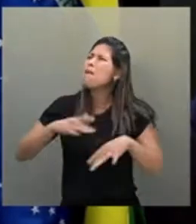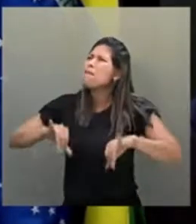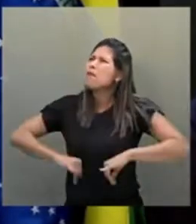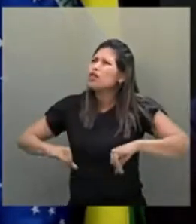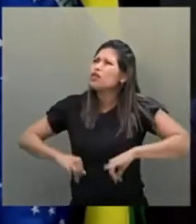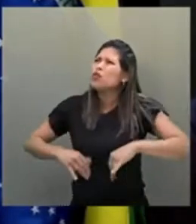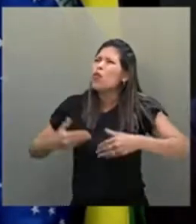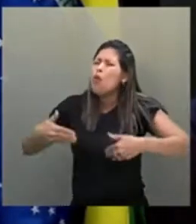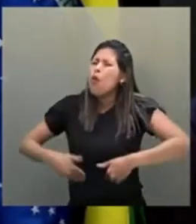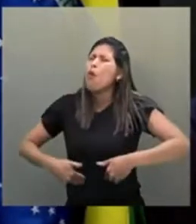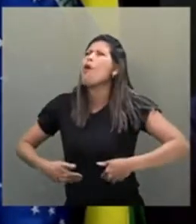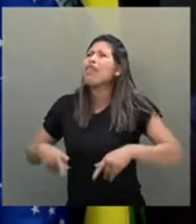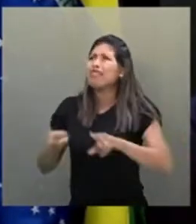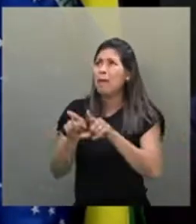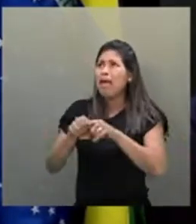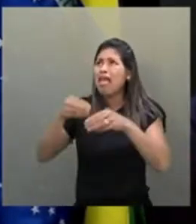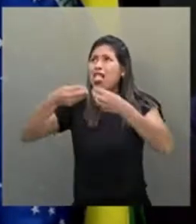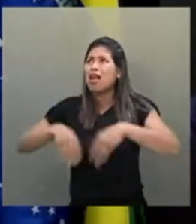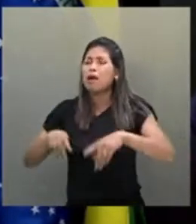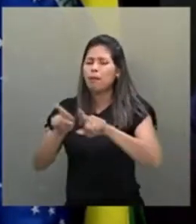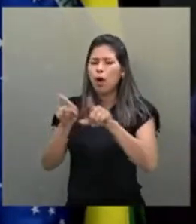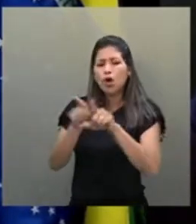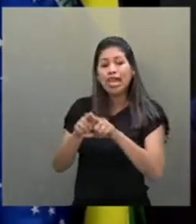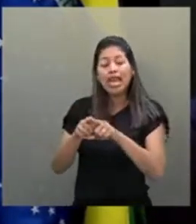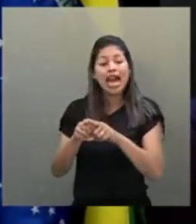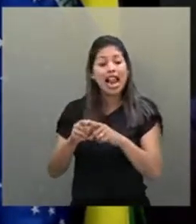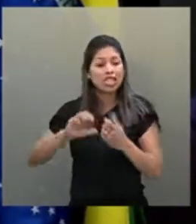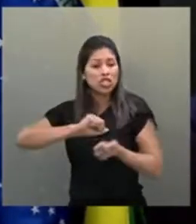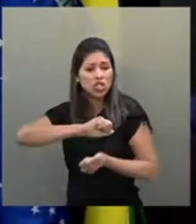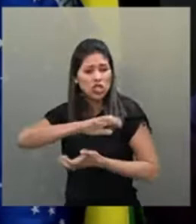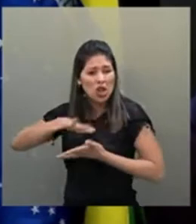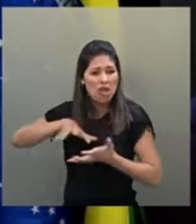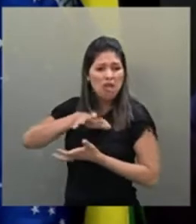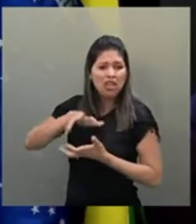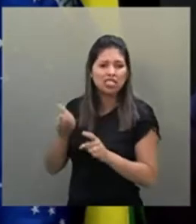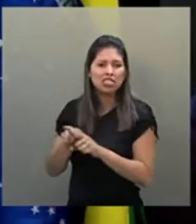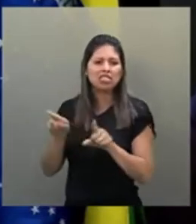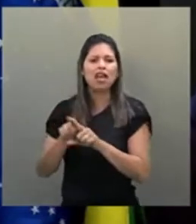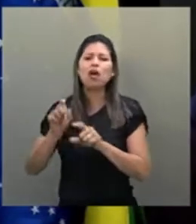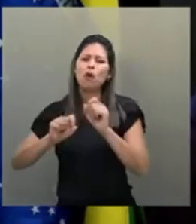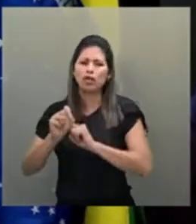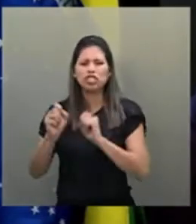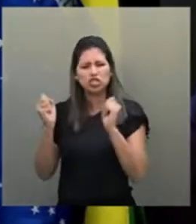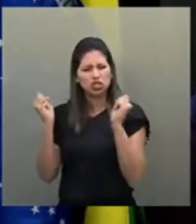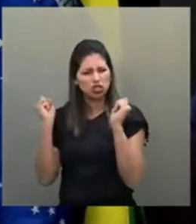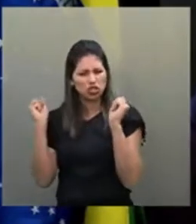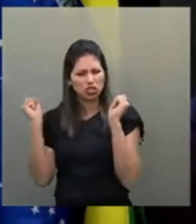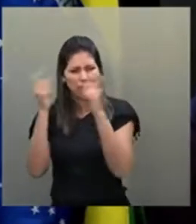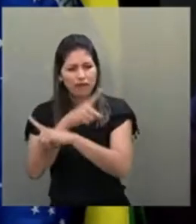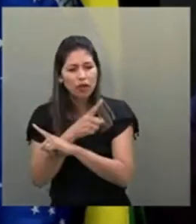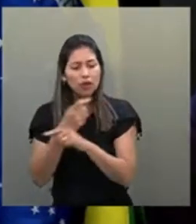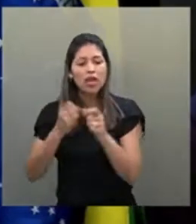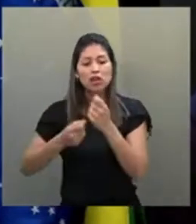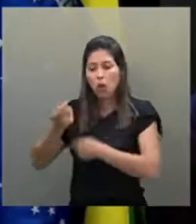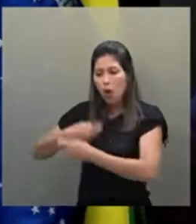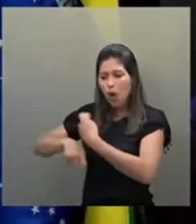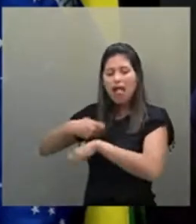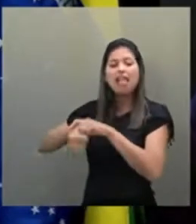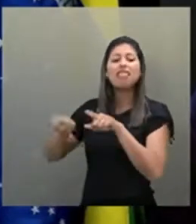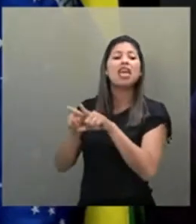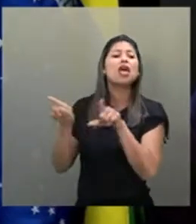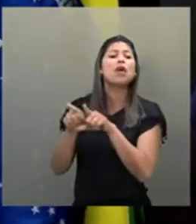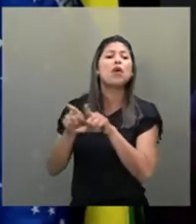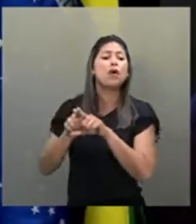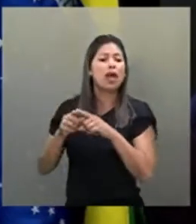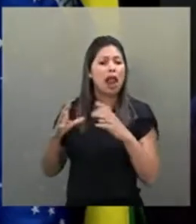considerados miseráveis por conta dessa crise política que está virando uma crise econômica e poderá vir numa crise sem